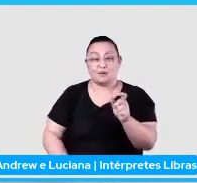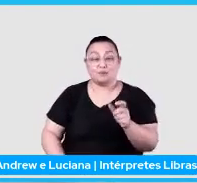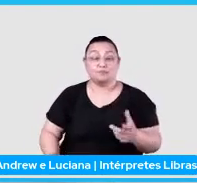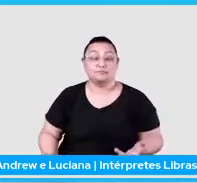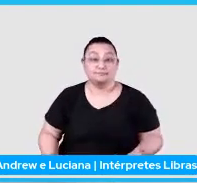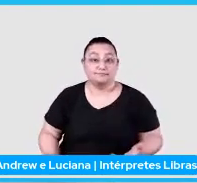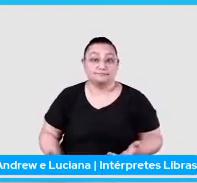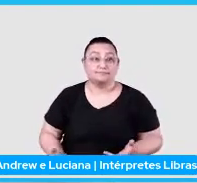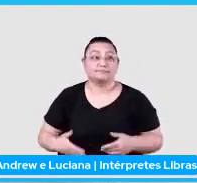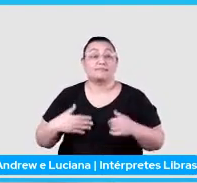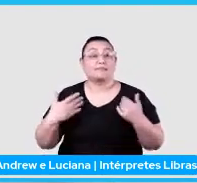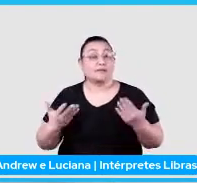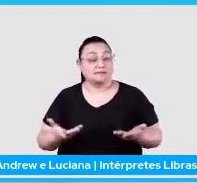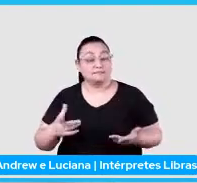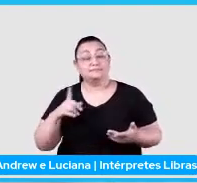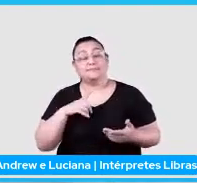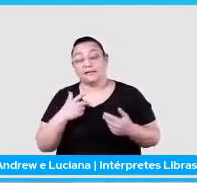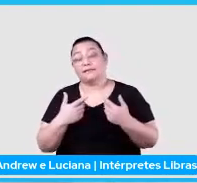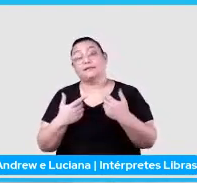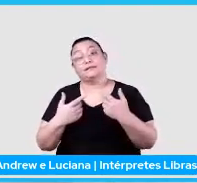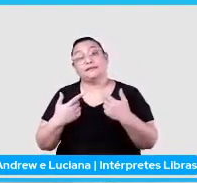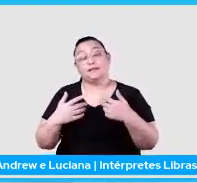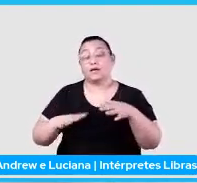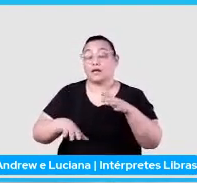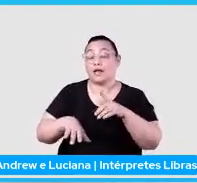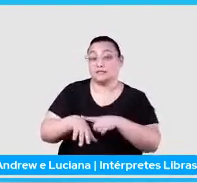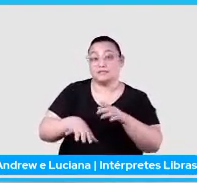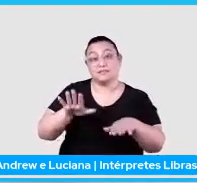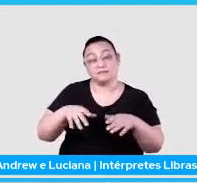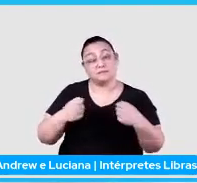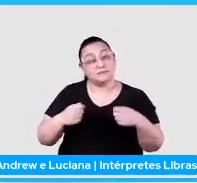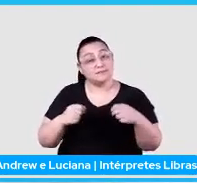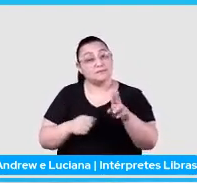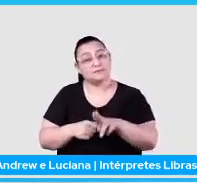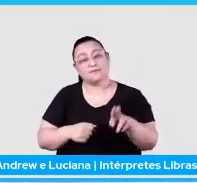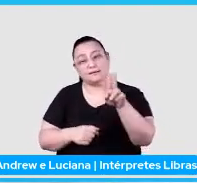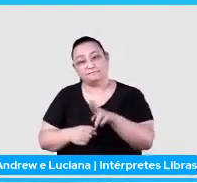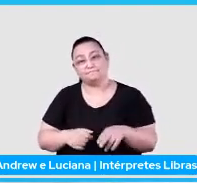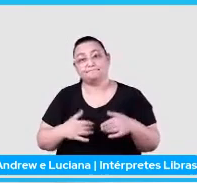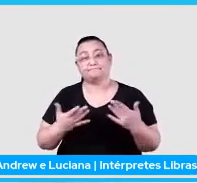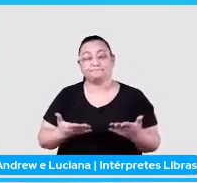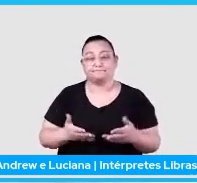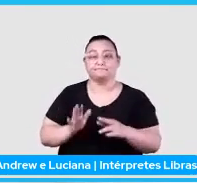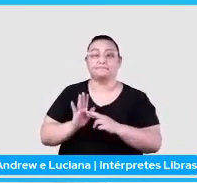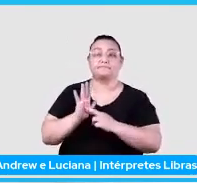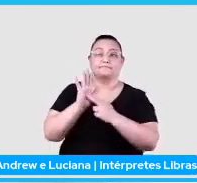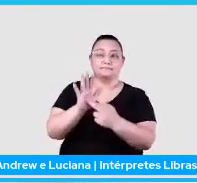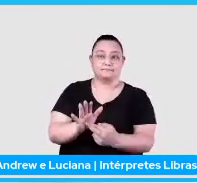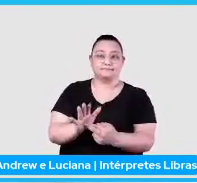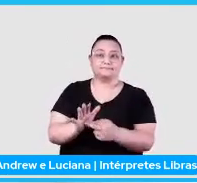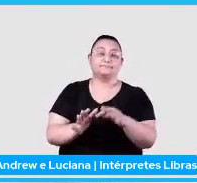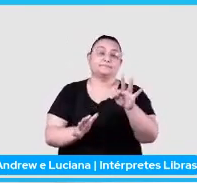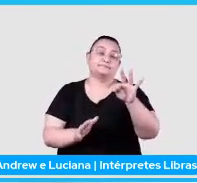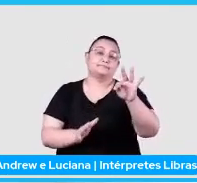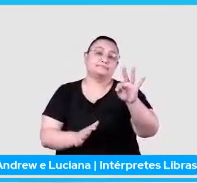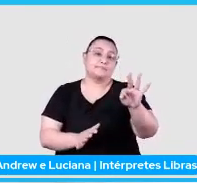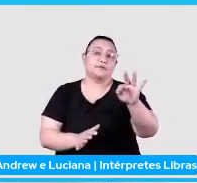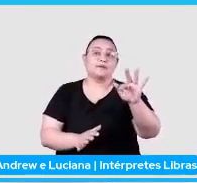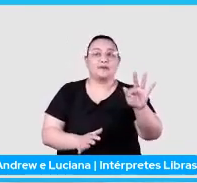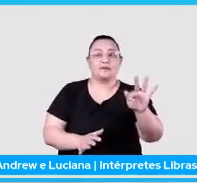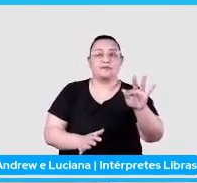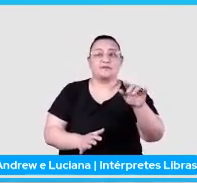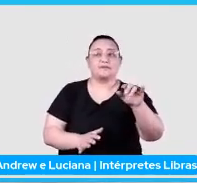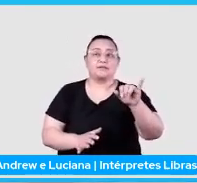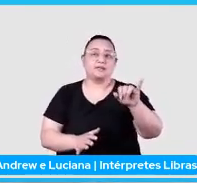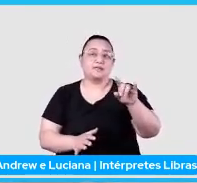Mas, tem casos que podemos usar. E aí, tem essa representação do TFDF, que eu vou falar bem por cima,